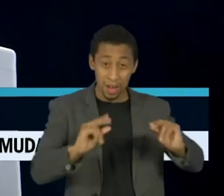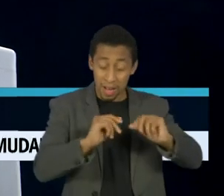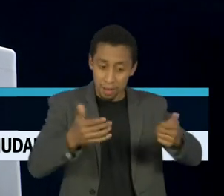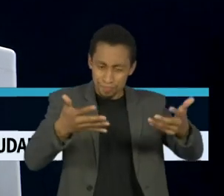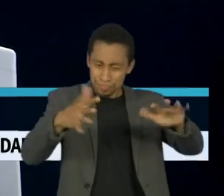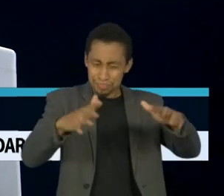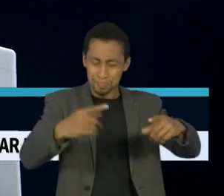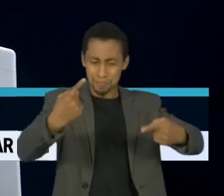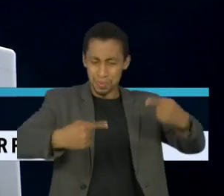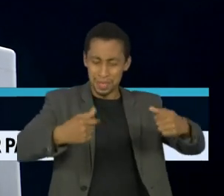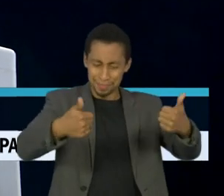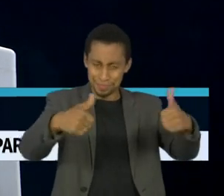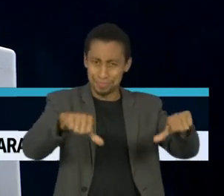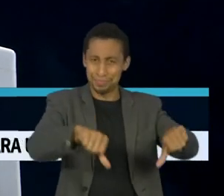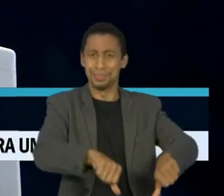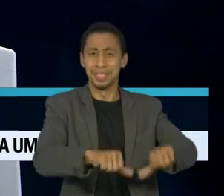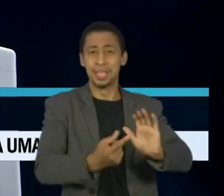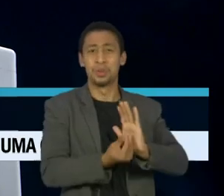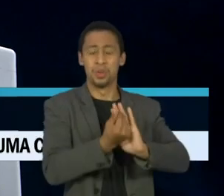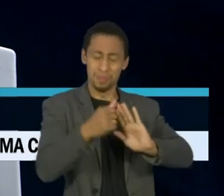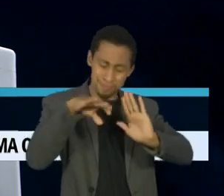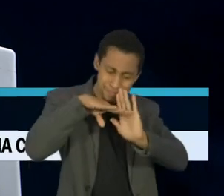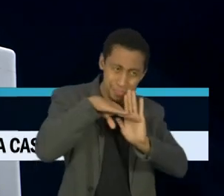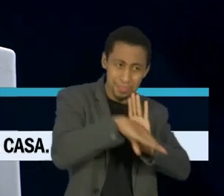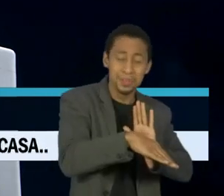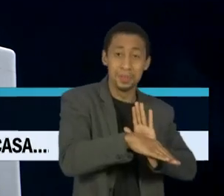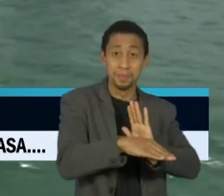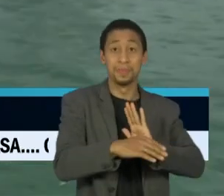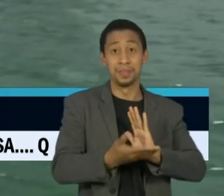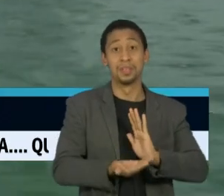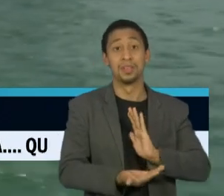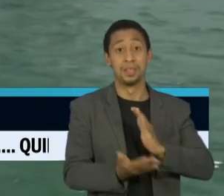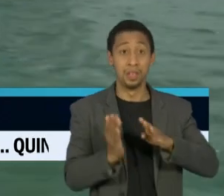crise política e econômica que se agravou com a tragédia.